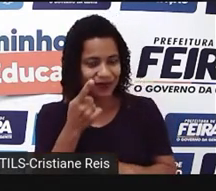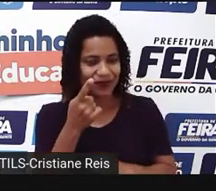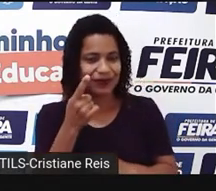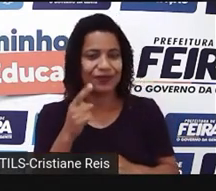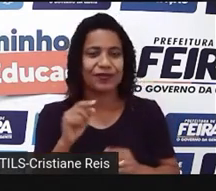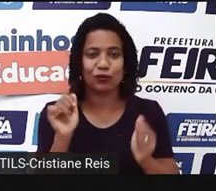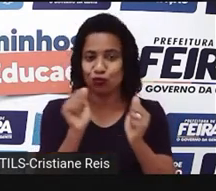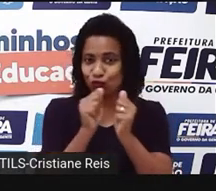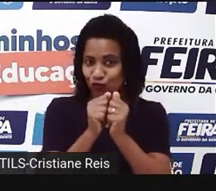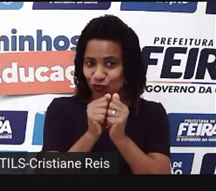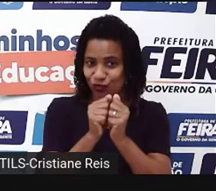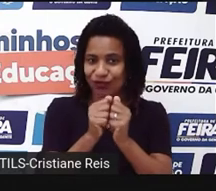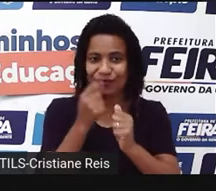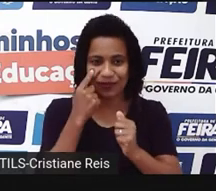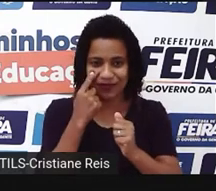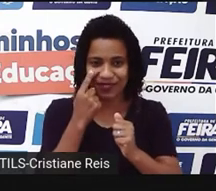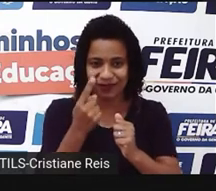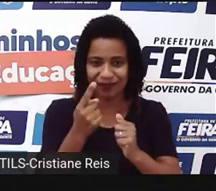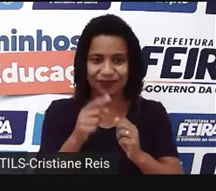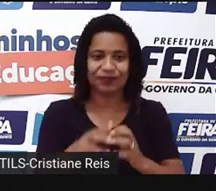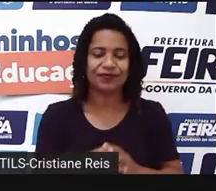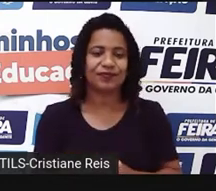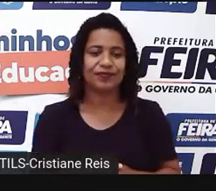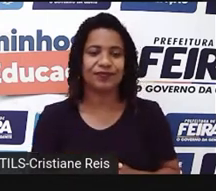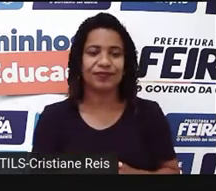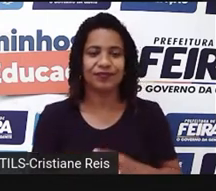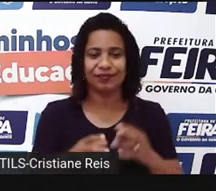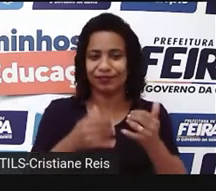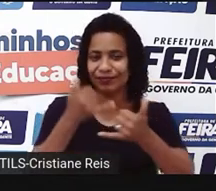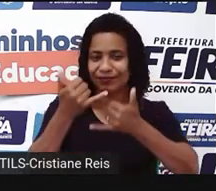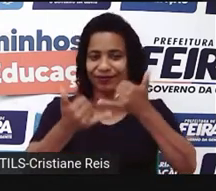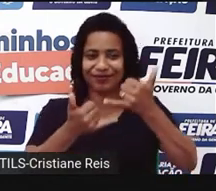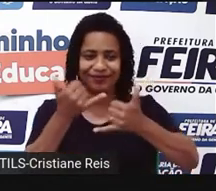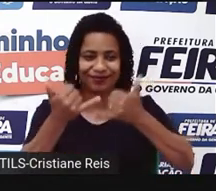fazer junto comigo? Toy, brinquedo.